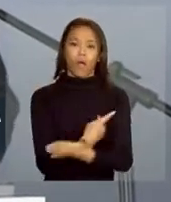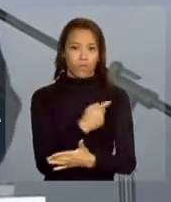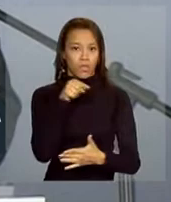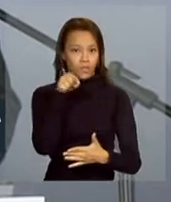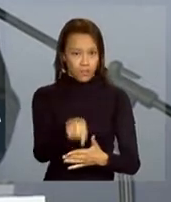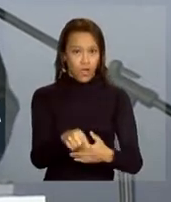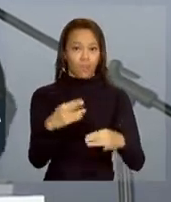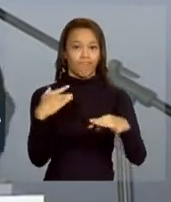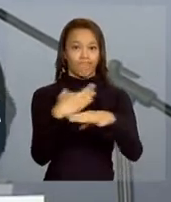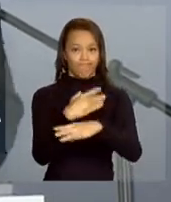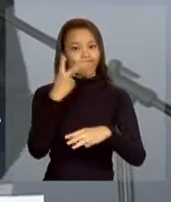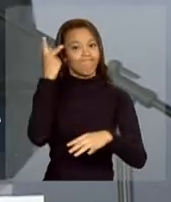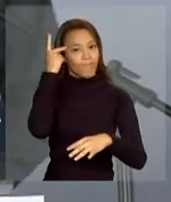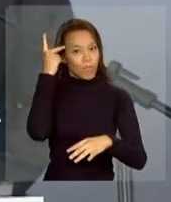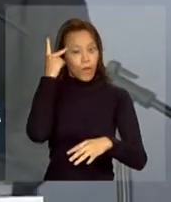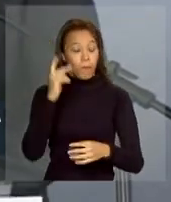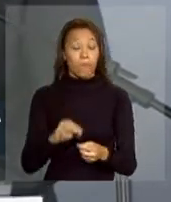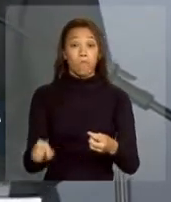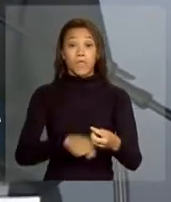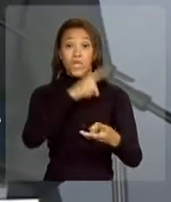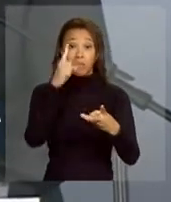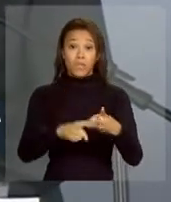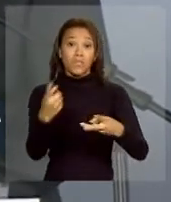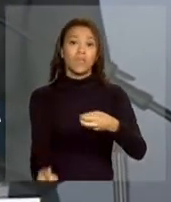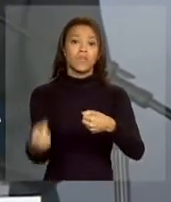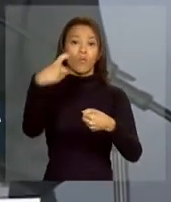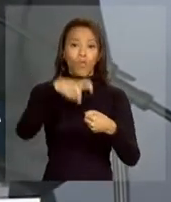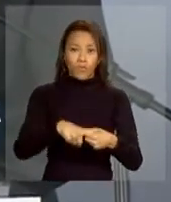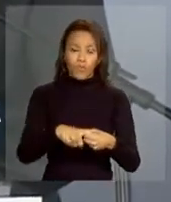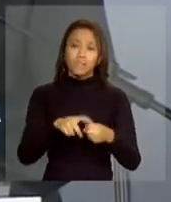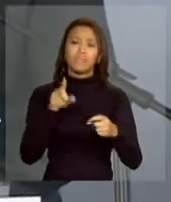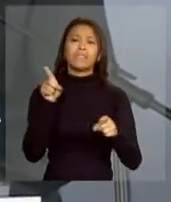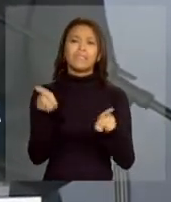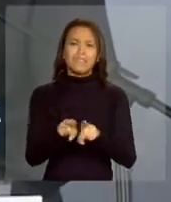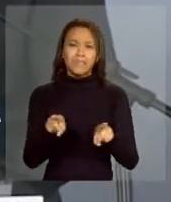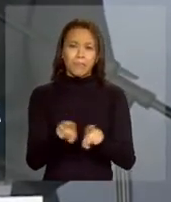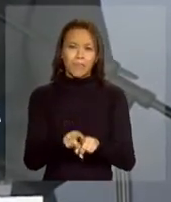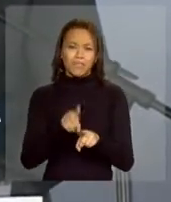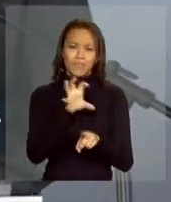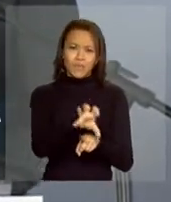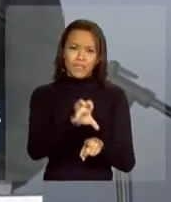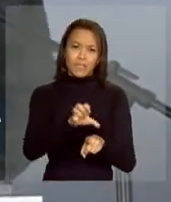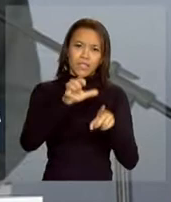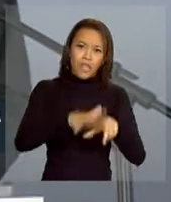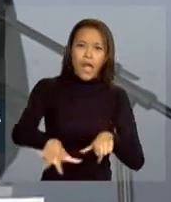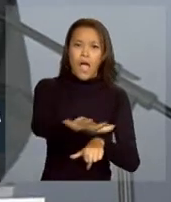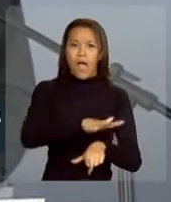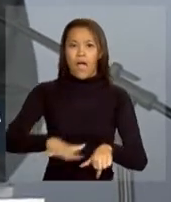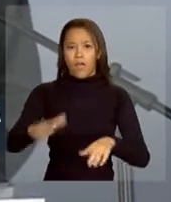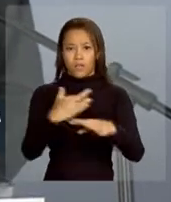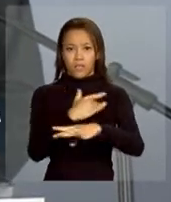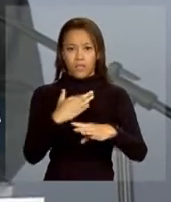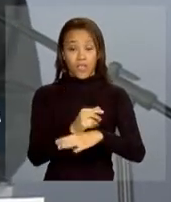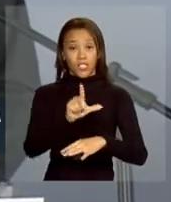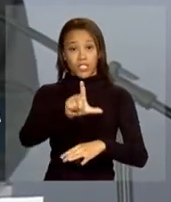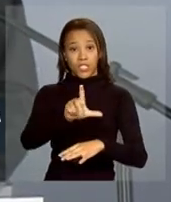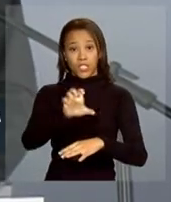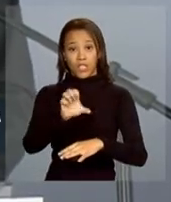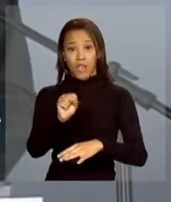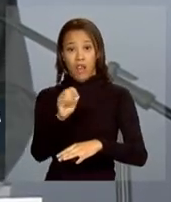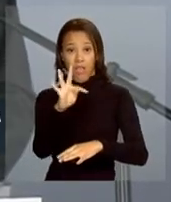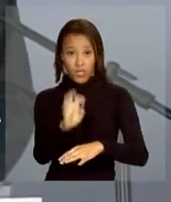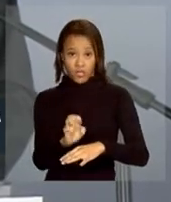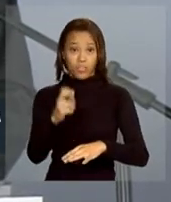da cidade de São Paulo. E um terceiro, que afeta muito a Zona Leste, que são 74